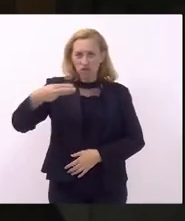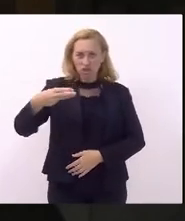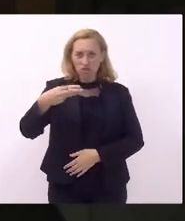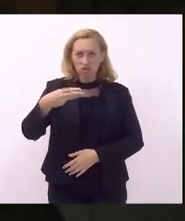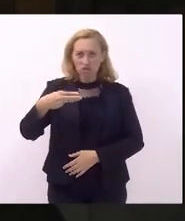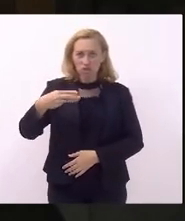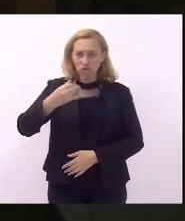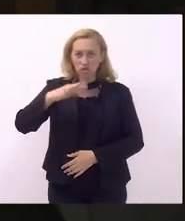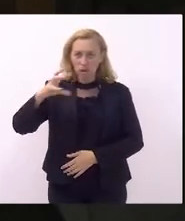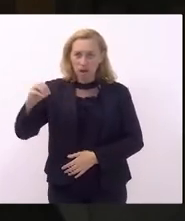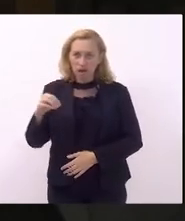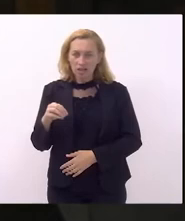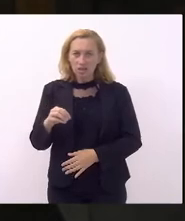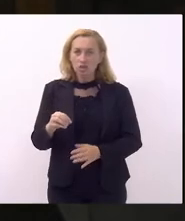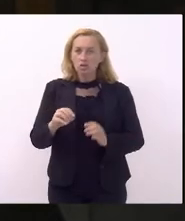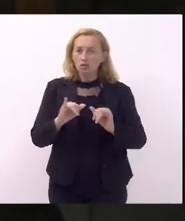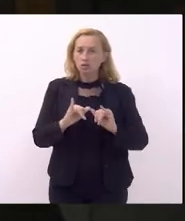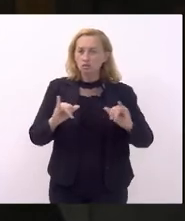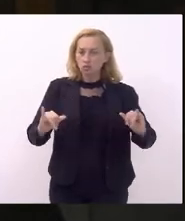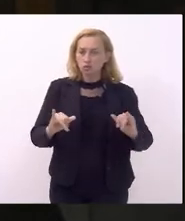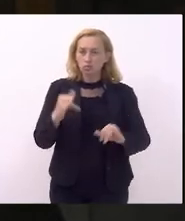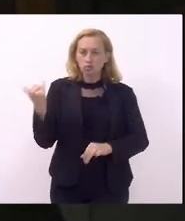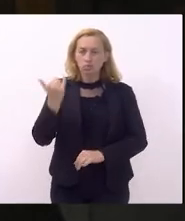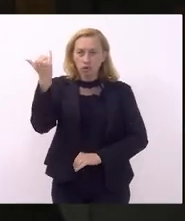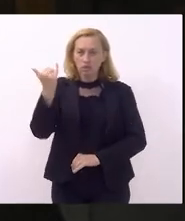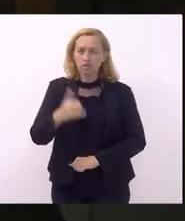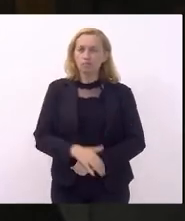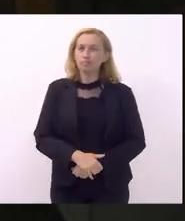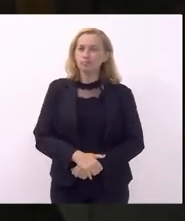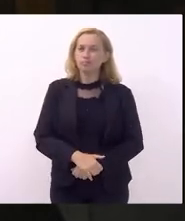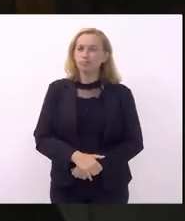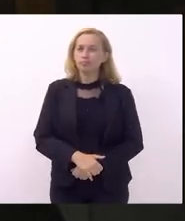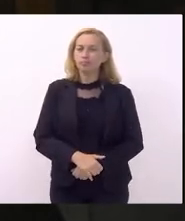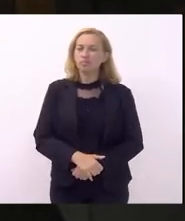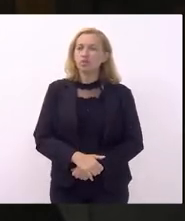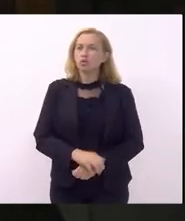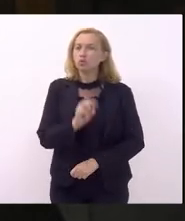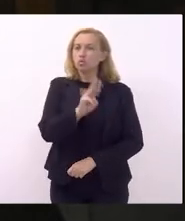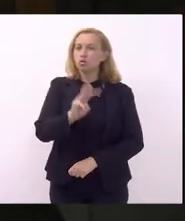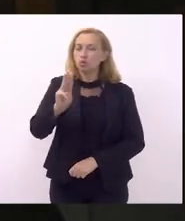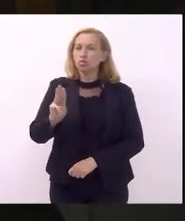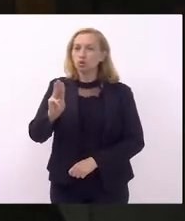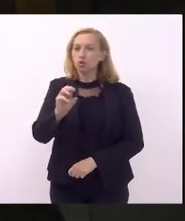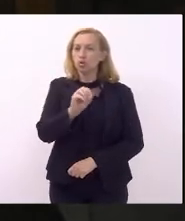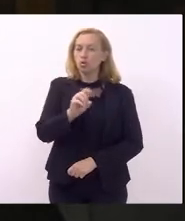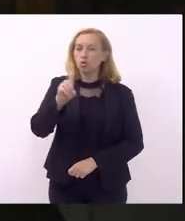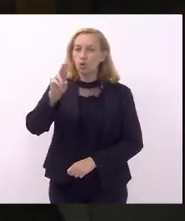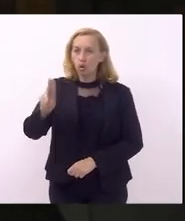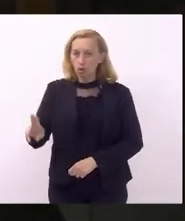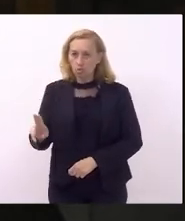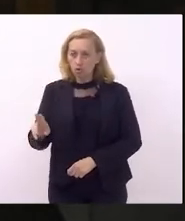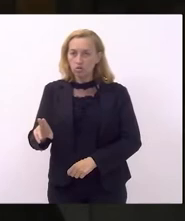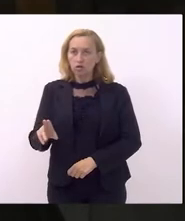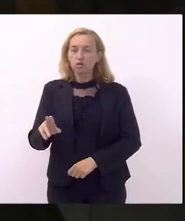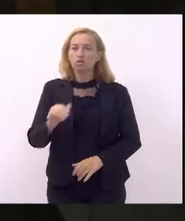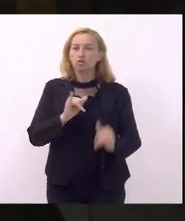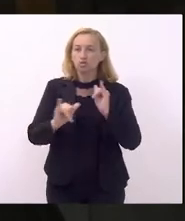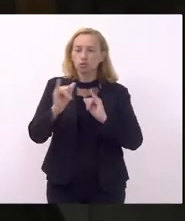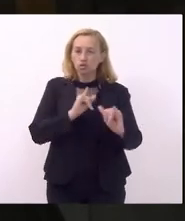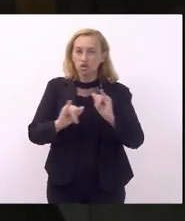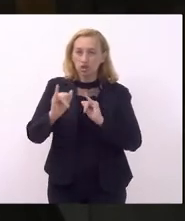saiu uma matéria importante no site UOL no site de notícias universo online